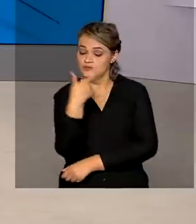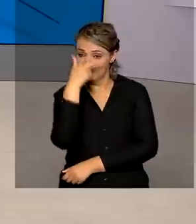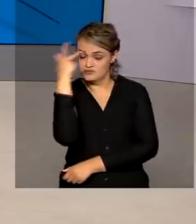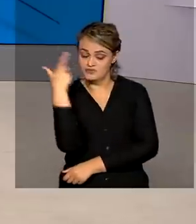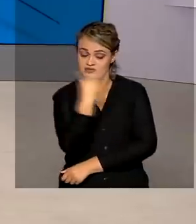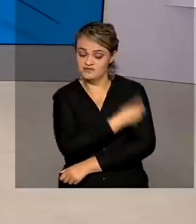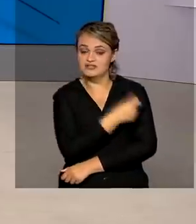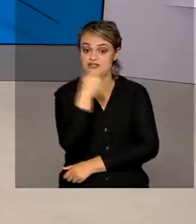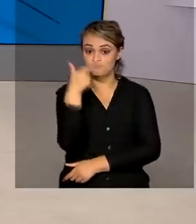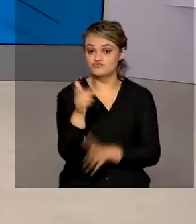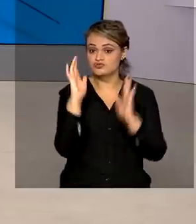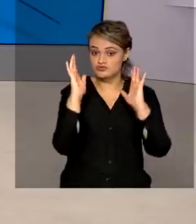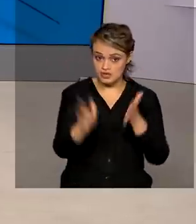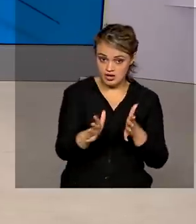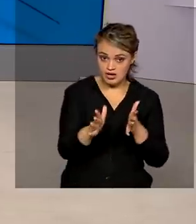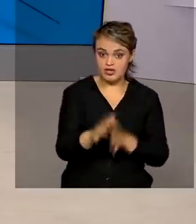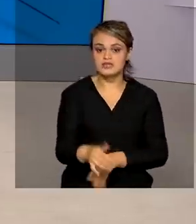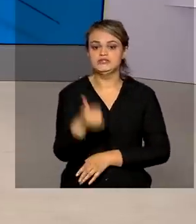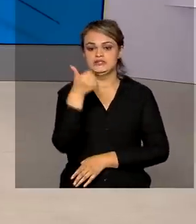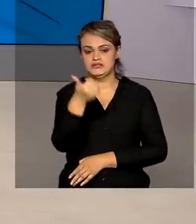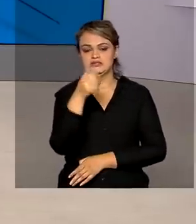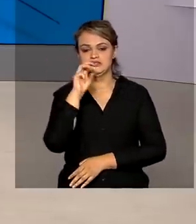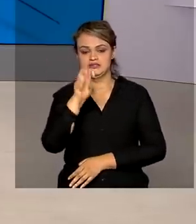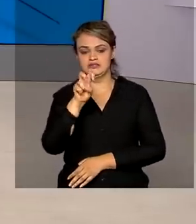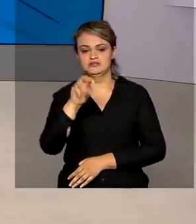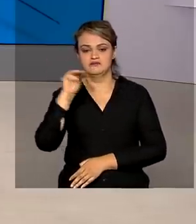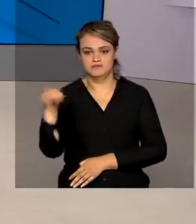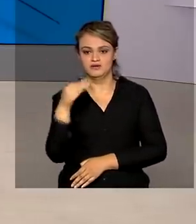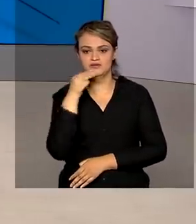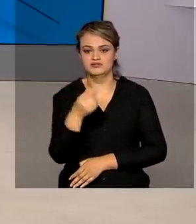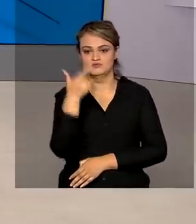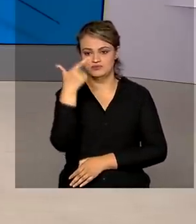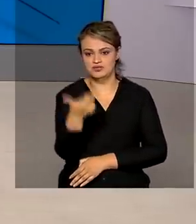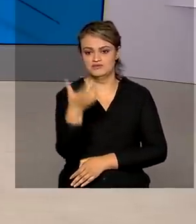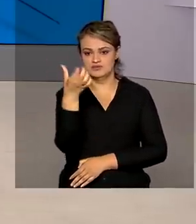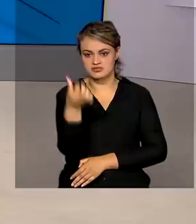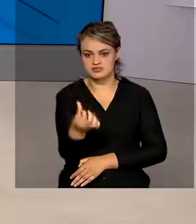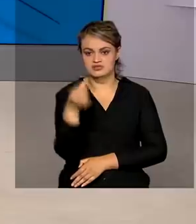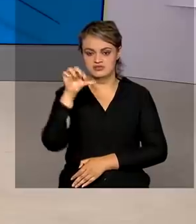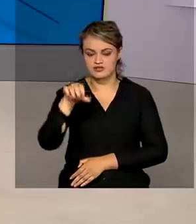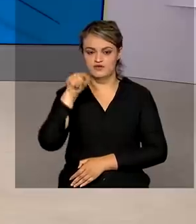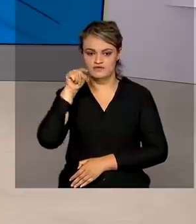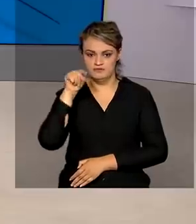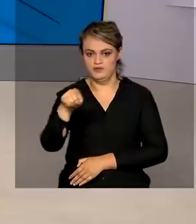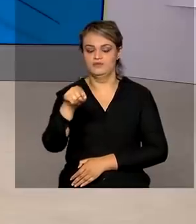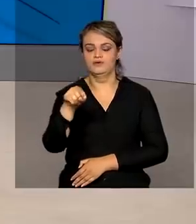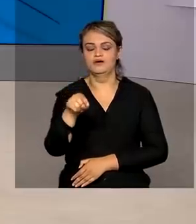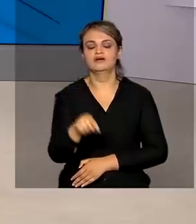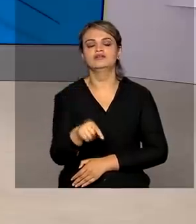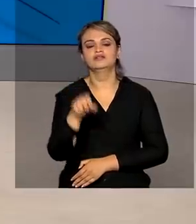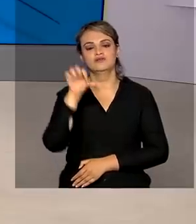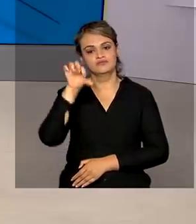brasileiros que tomaram as duas doses da vacina é de mais de 15.269